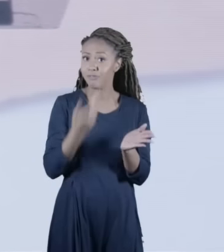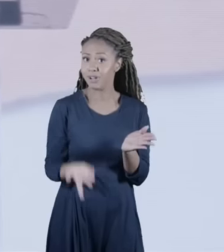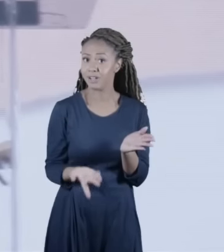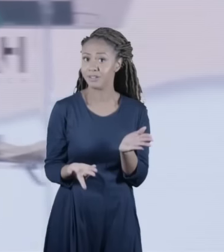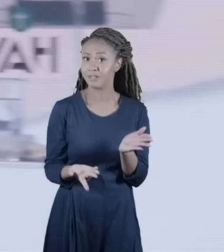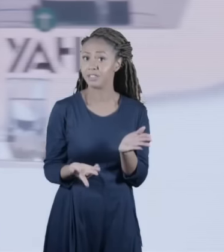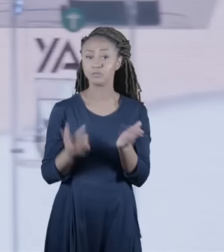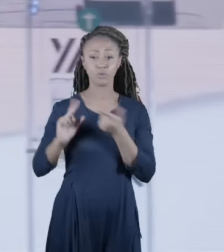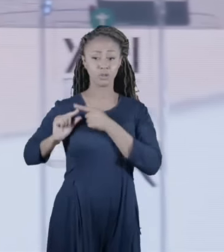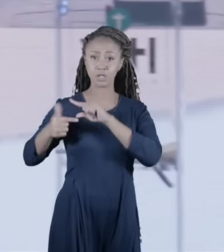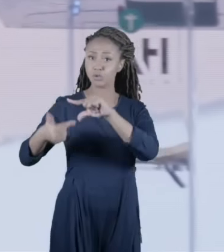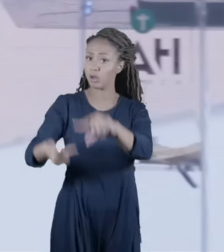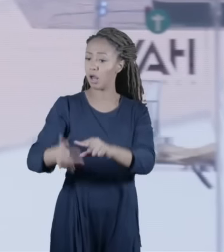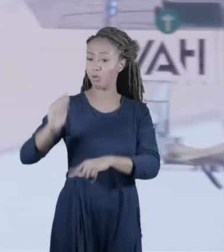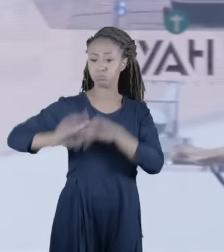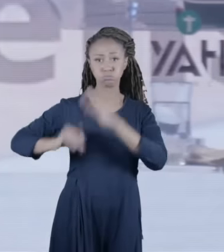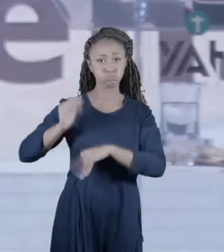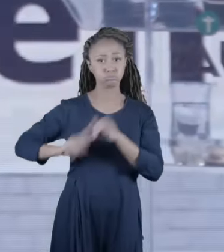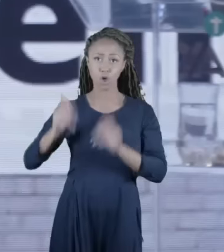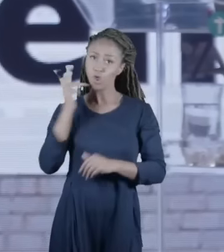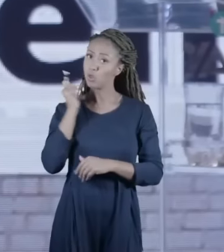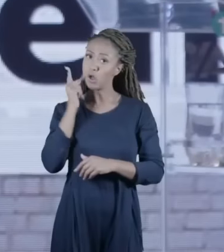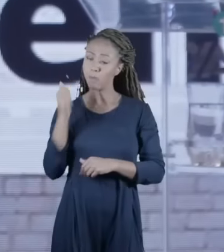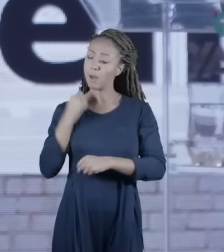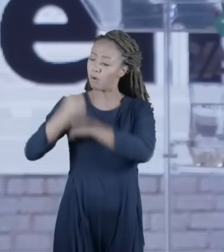costume e eles subiam todos os anos